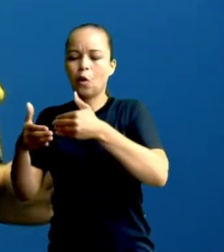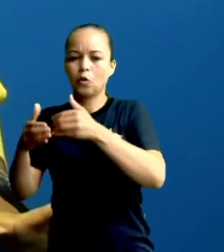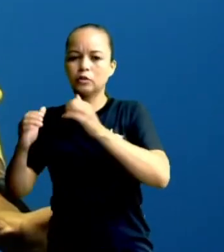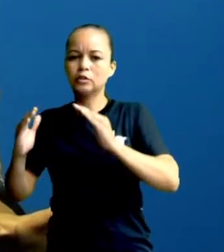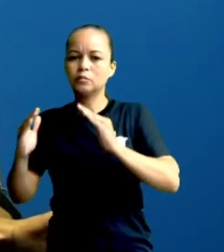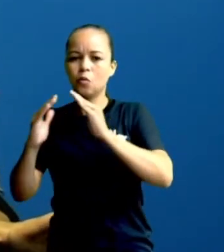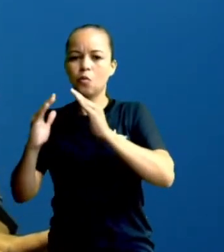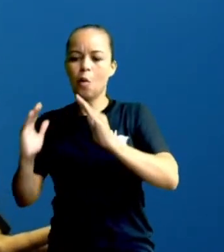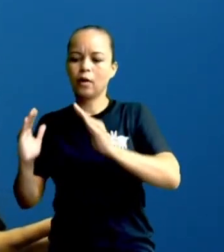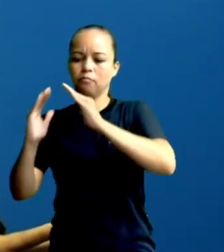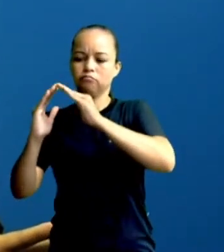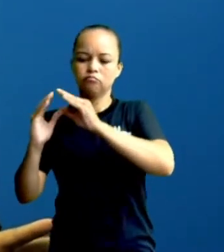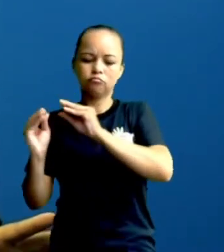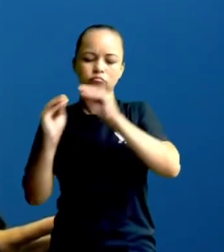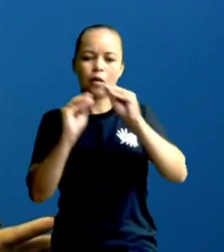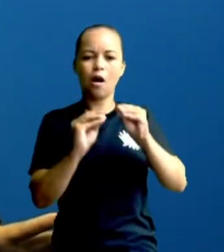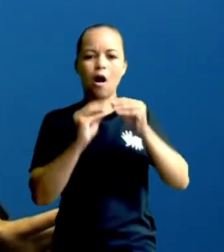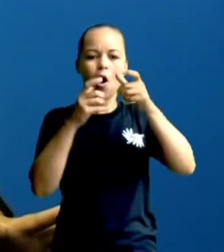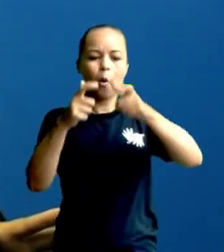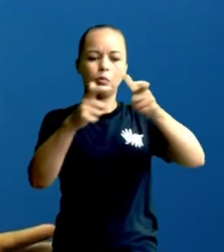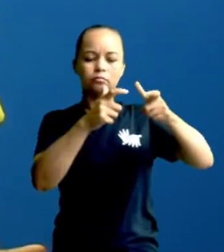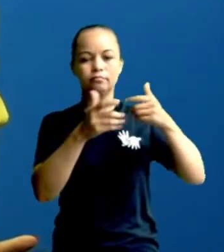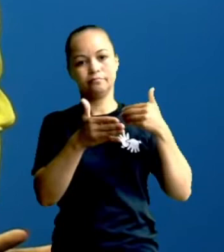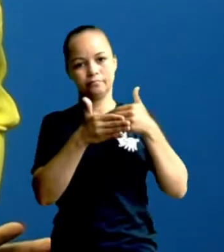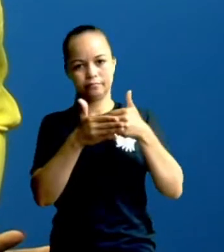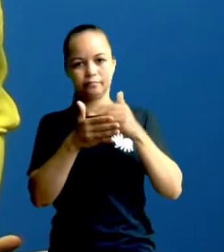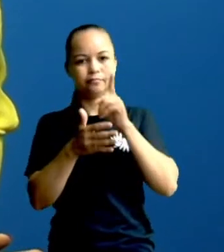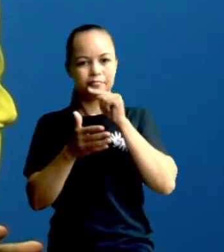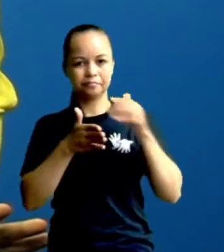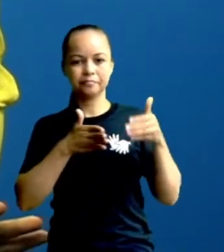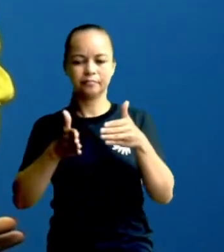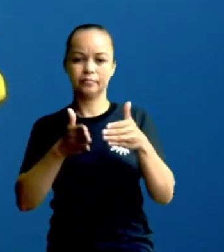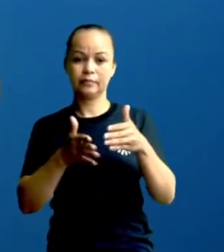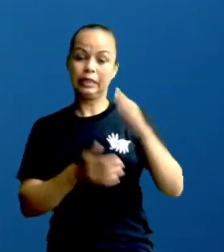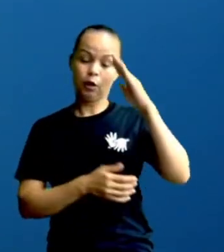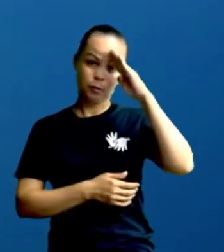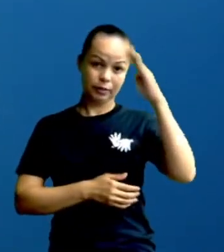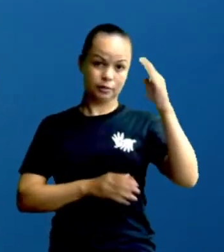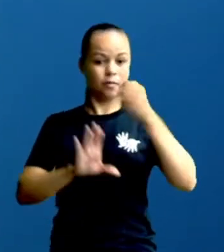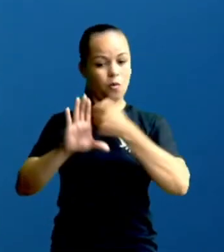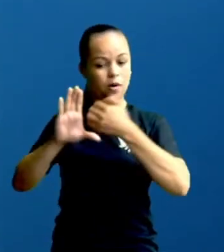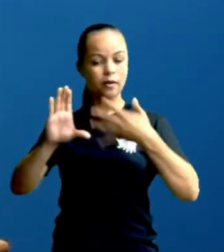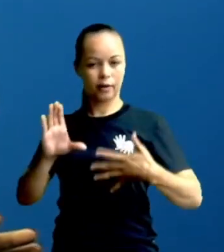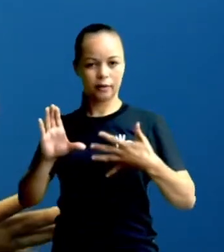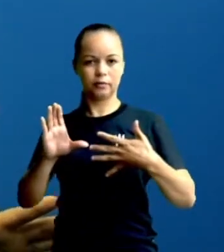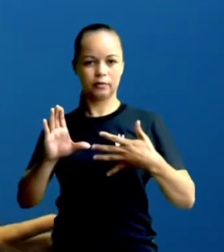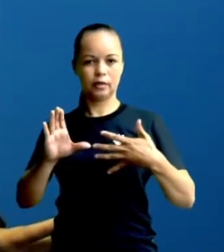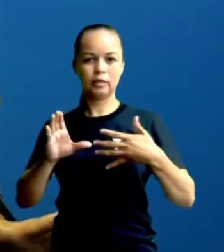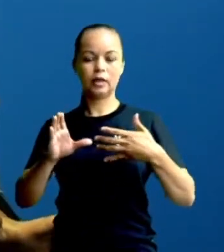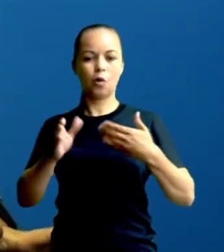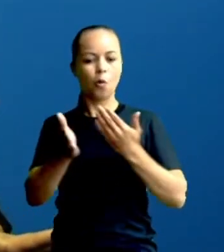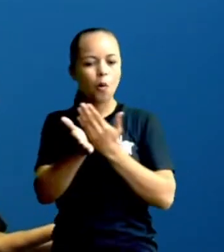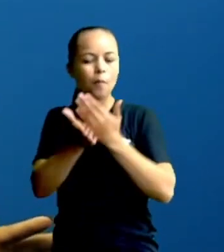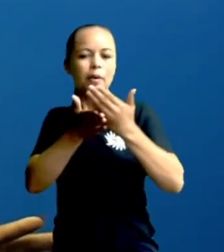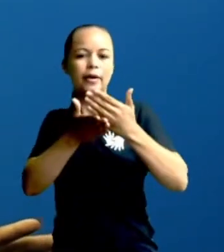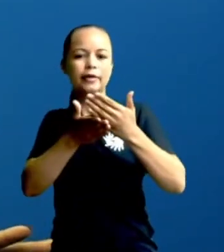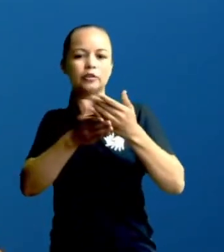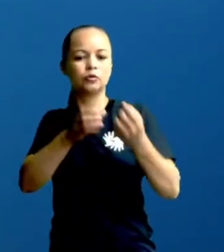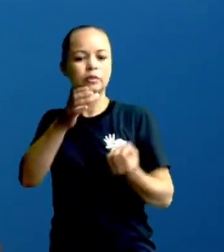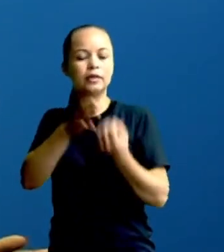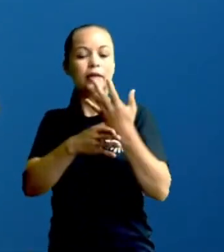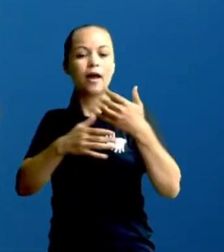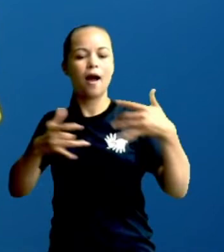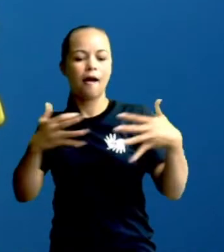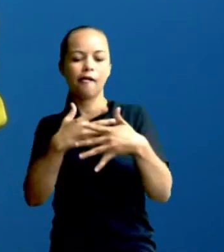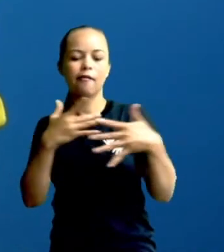à beira de rios. Tá certo? Então, a principal característica na formação das cidades foi justamente